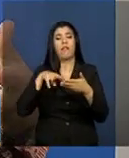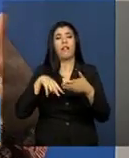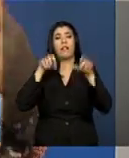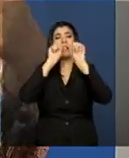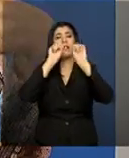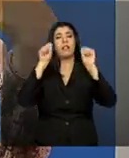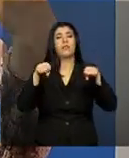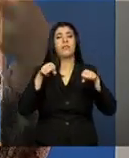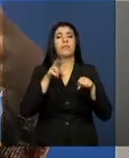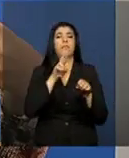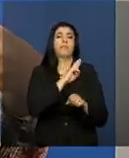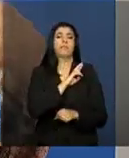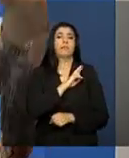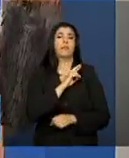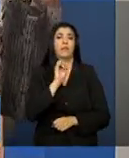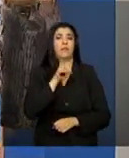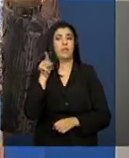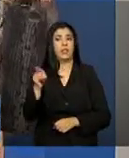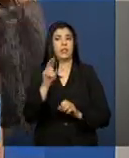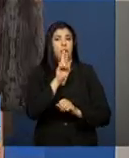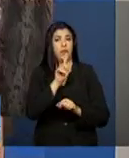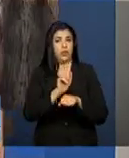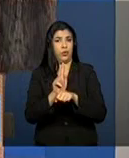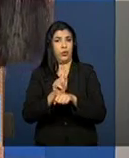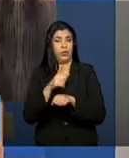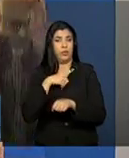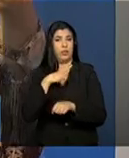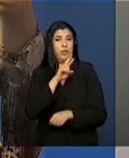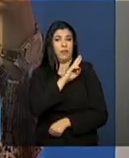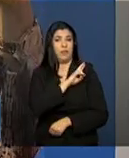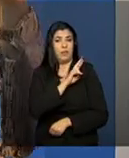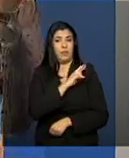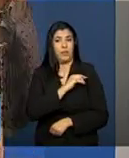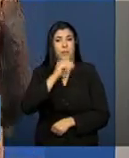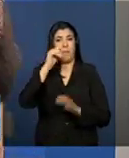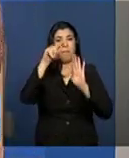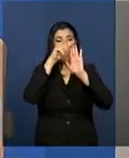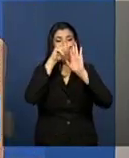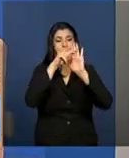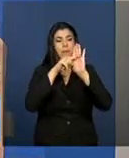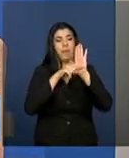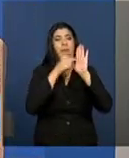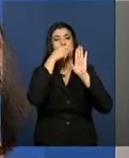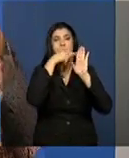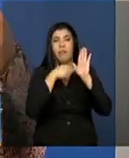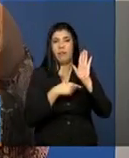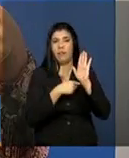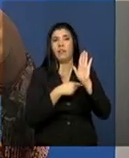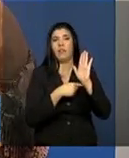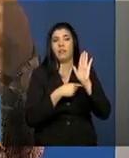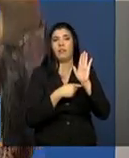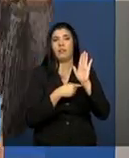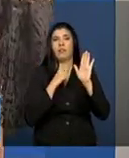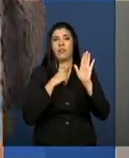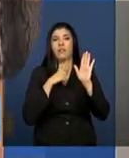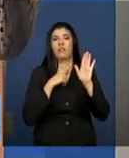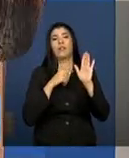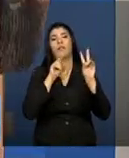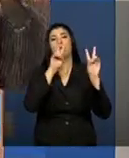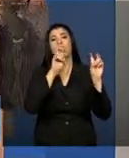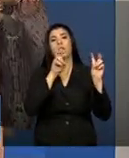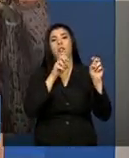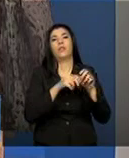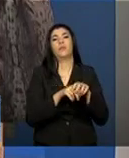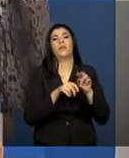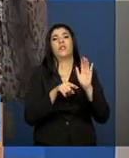sistema. Então, você é da gestão, presta atenção se o que está constando lá, porque além das cláusulas que vêm no termo, vêm os dados